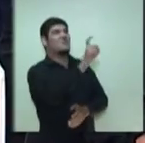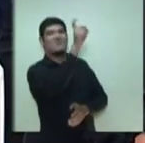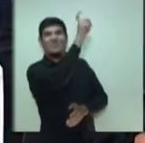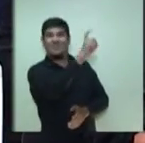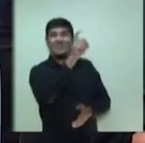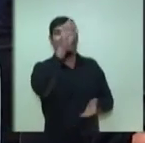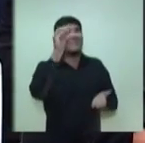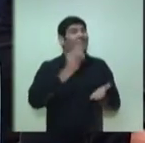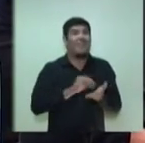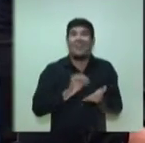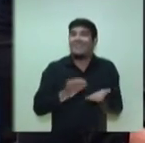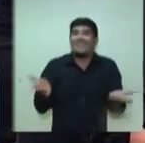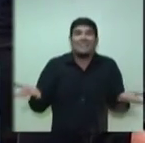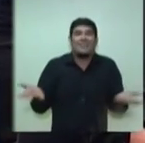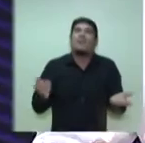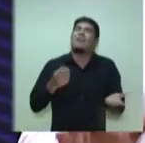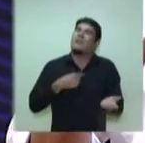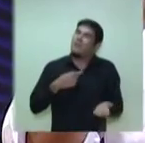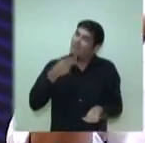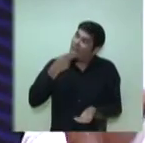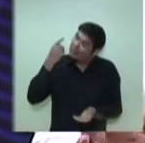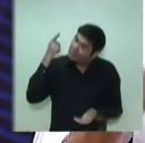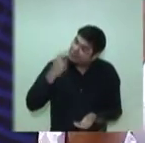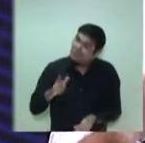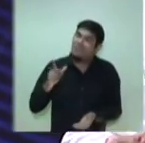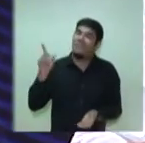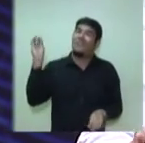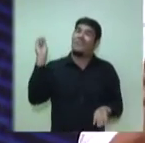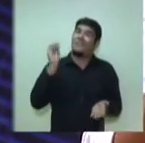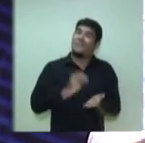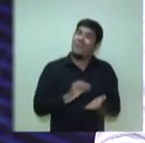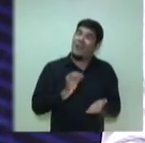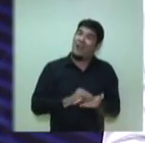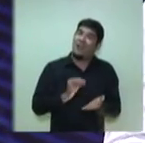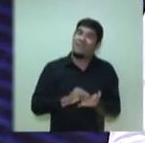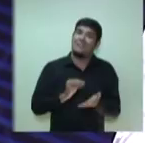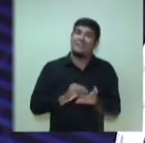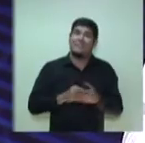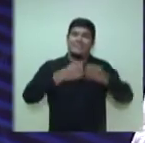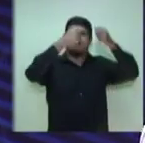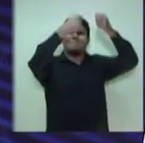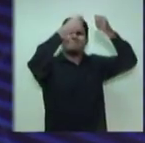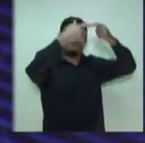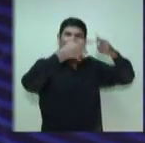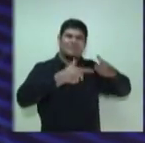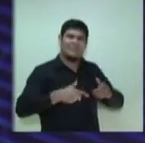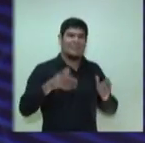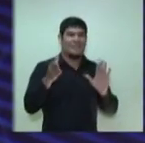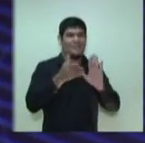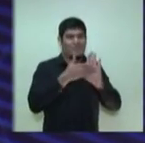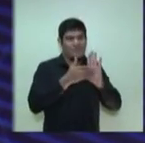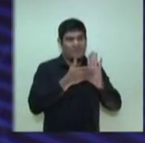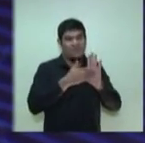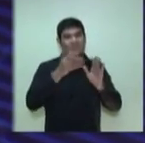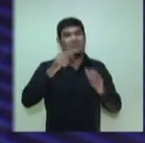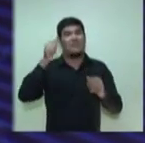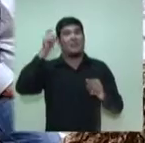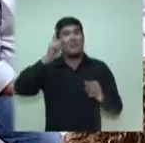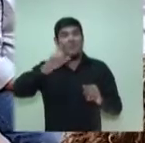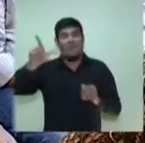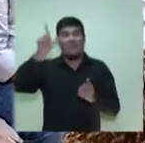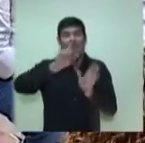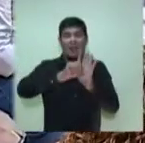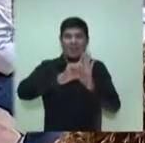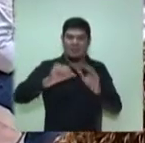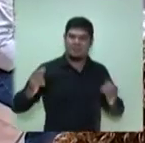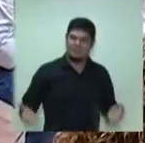desafio. Por isso, eu repito, além de um compromisso muito firme, muito claro, de aprovar a lei de incentivo à cultura, também há, da